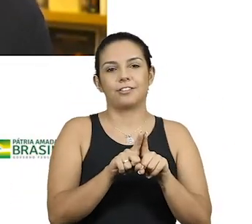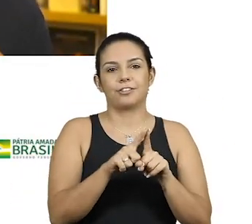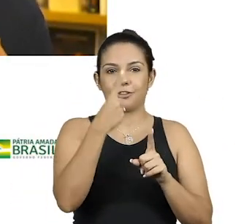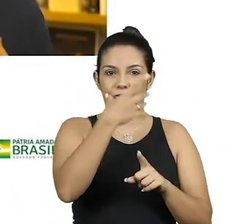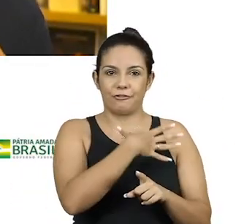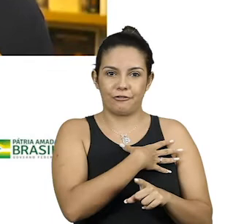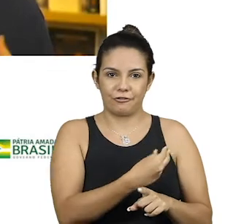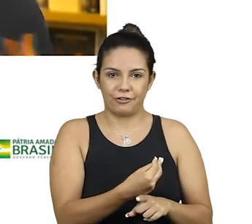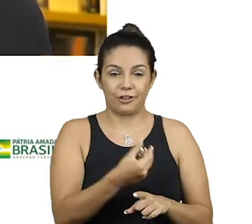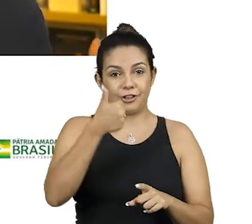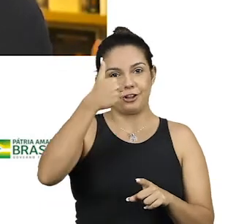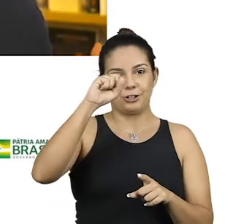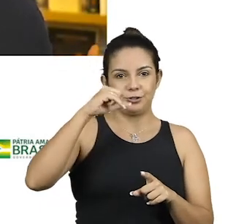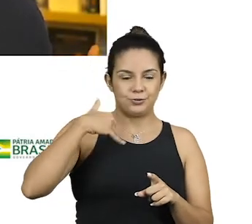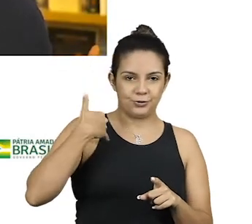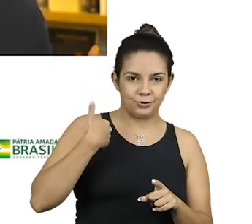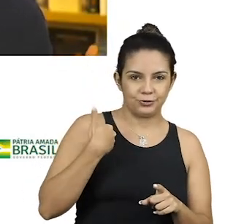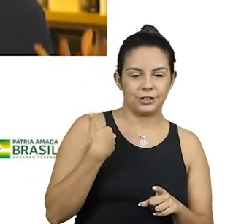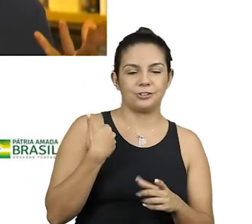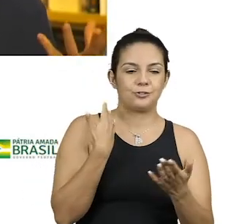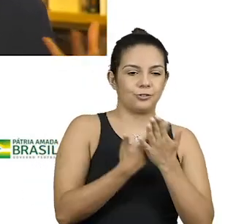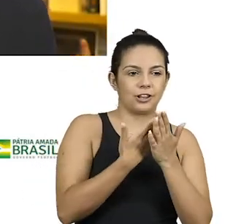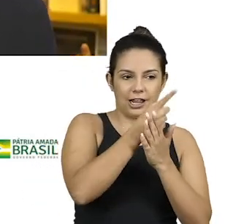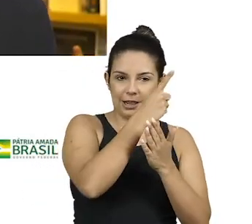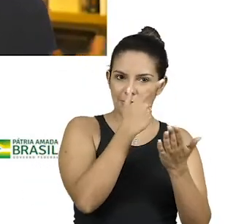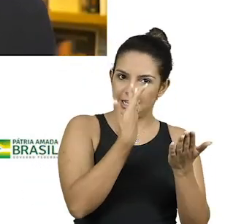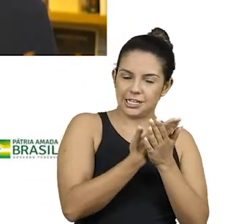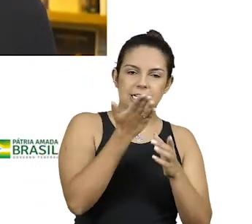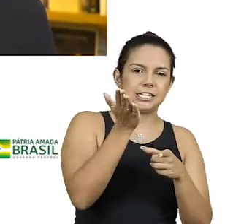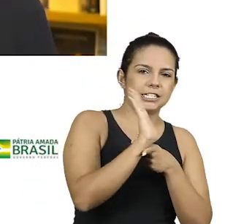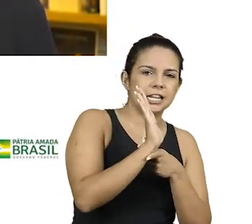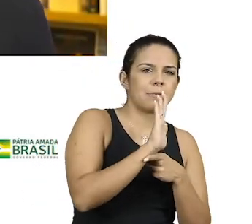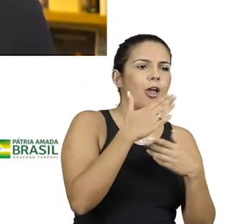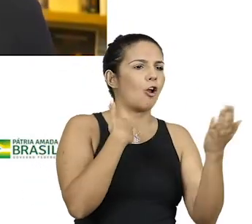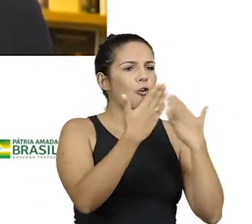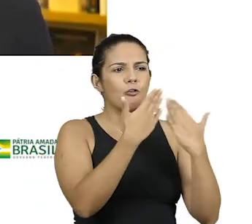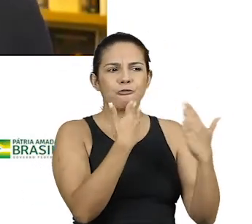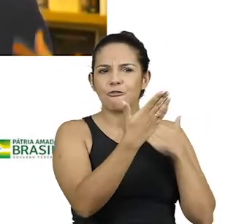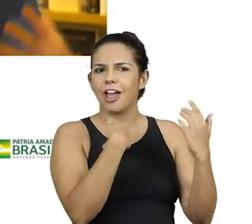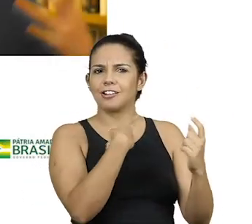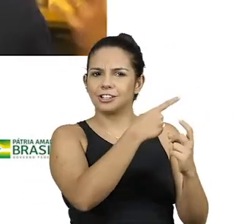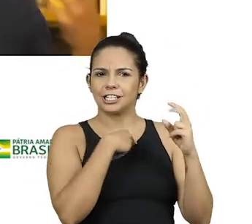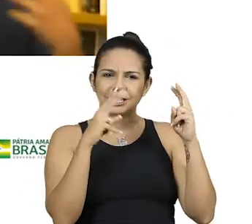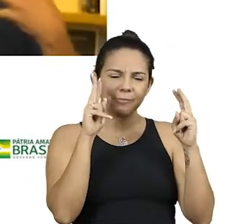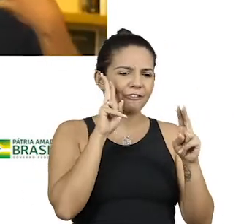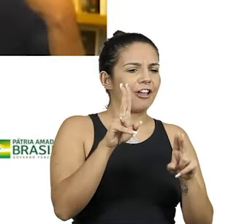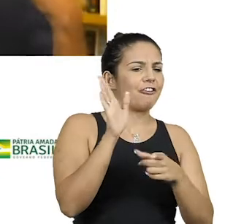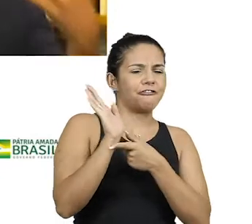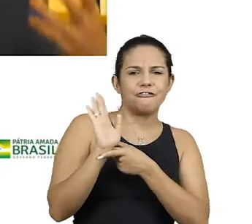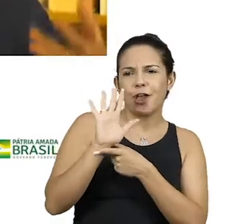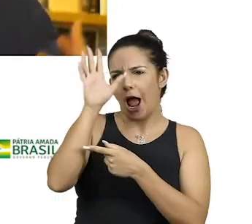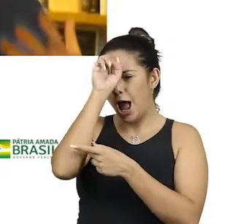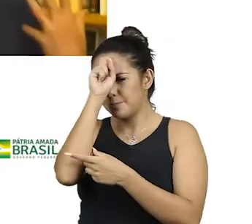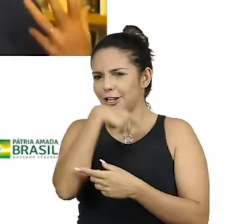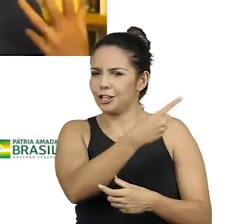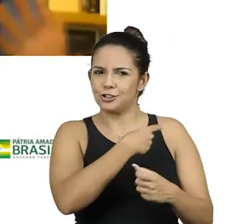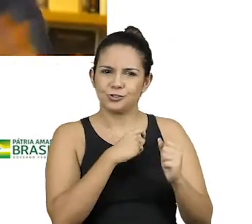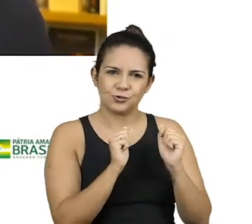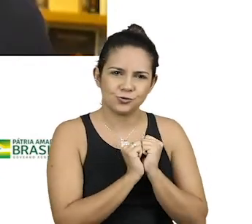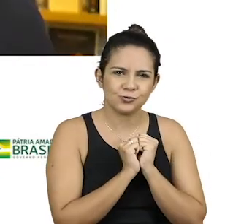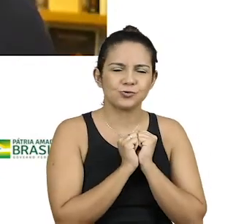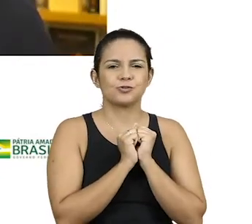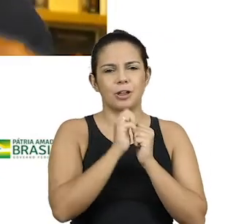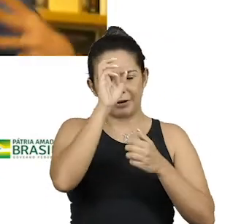um menino, um filho de 18 anos estudando cinema e conversando comigo e a gente vendo os filmes e aprendendo junto e